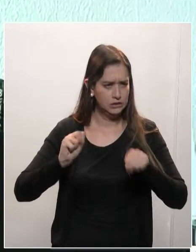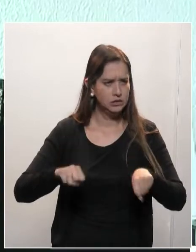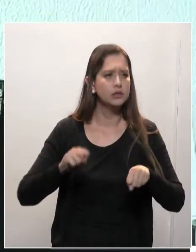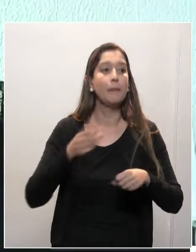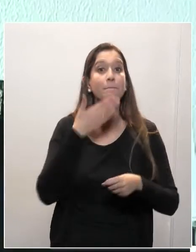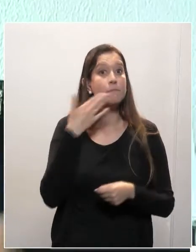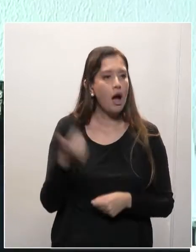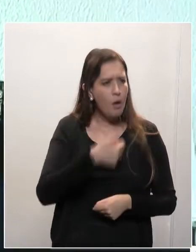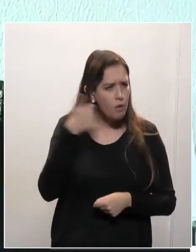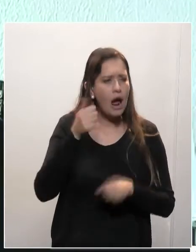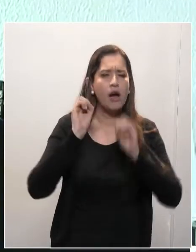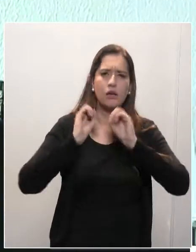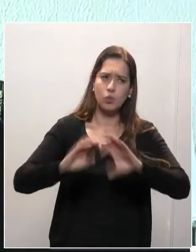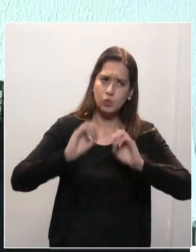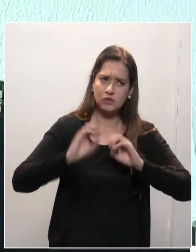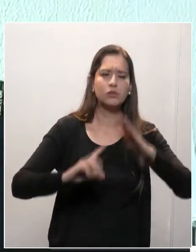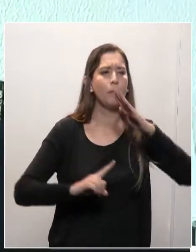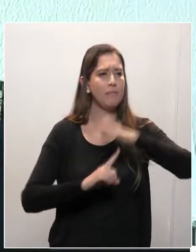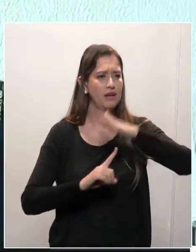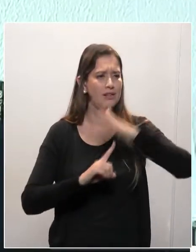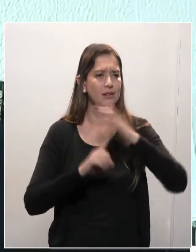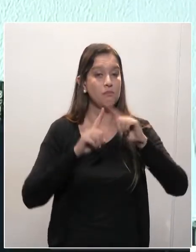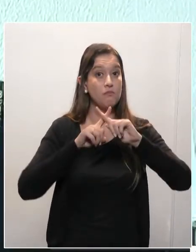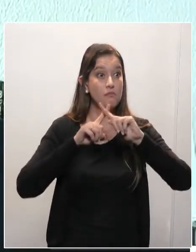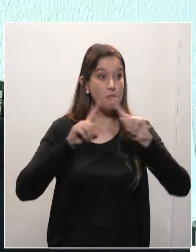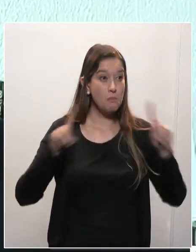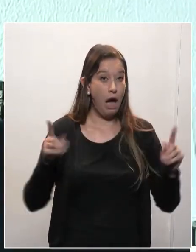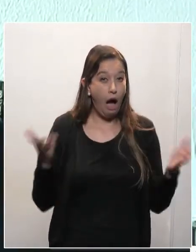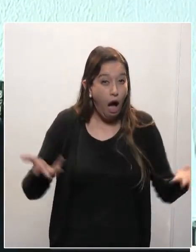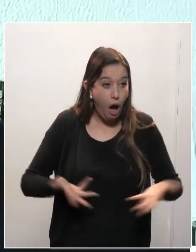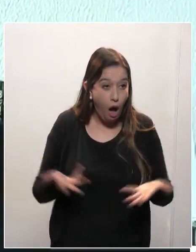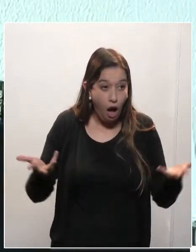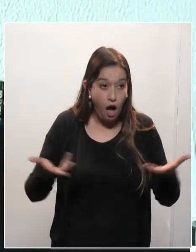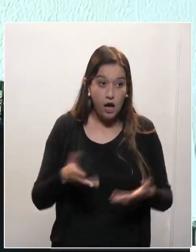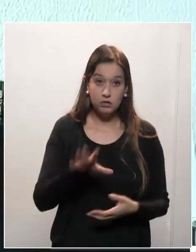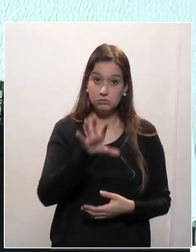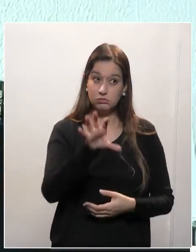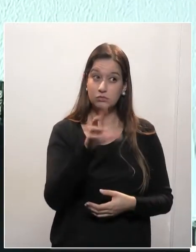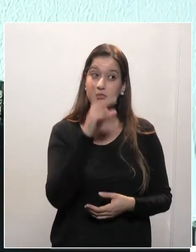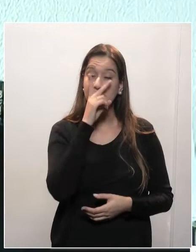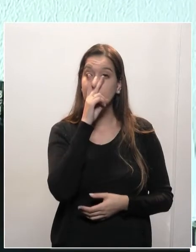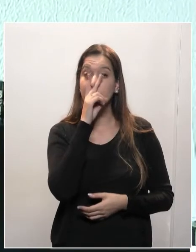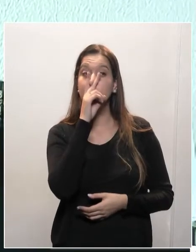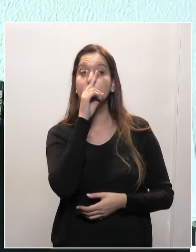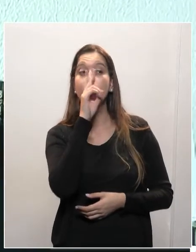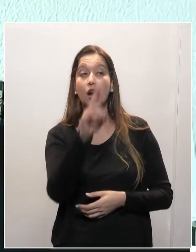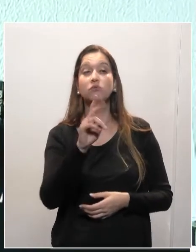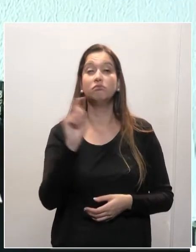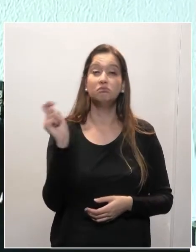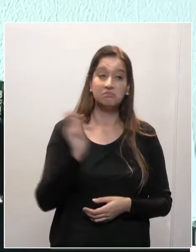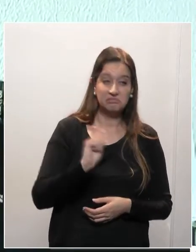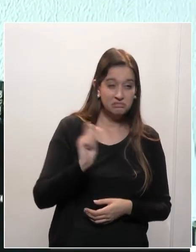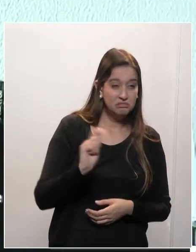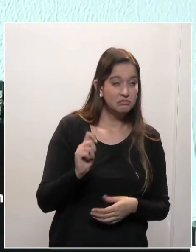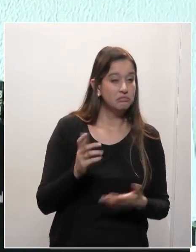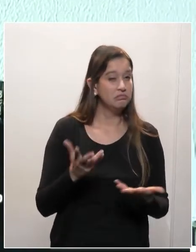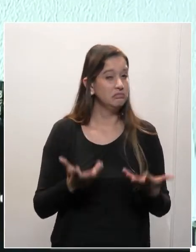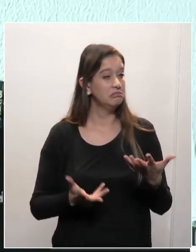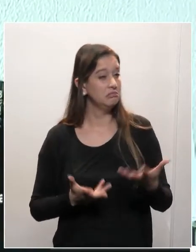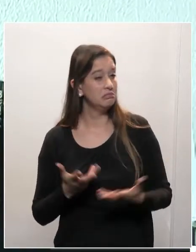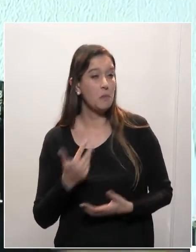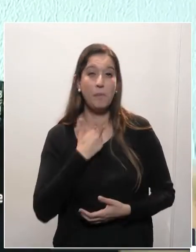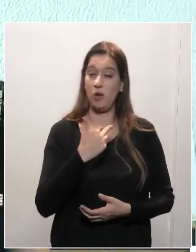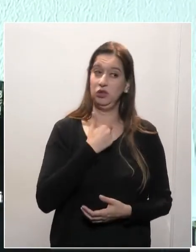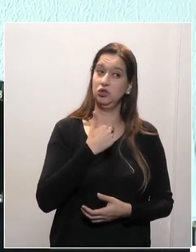Mas, dessa forma, no axômetro, a gente não pode achar que um dia é uma política pública e um dia que é uma outra política